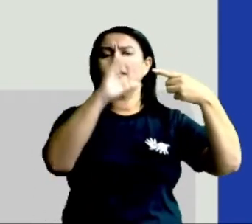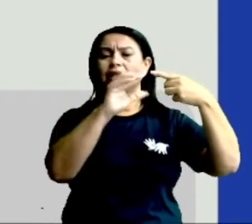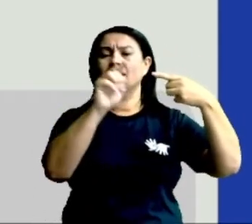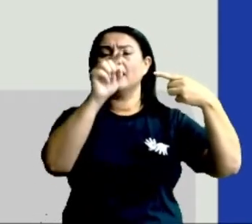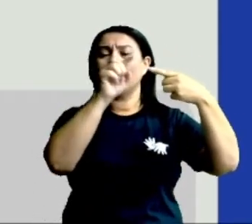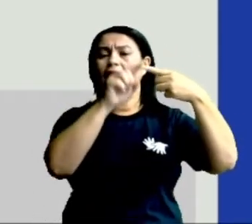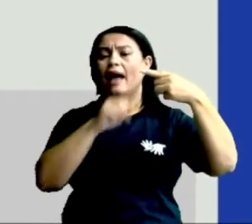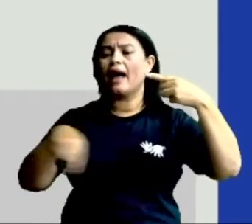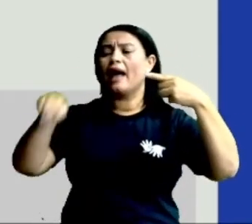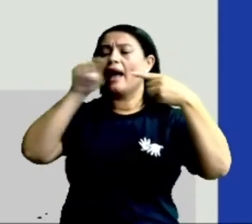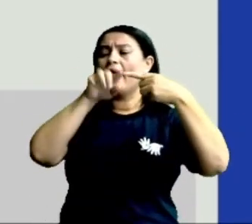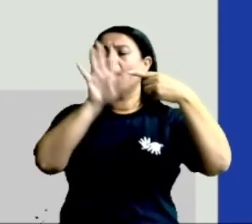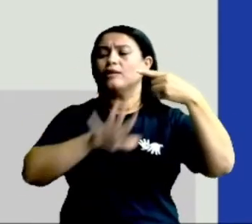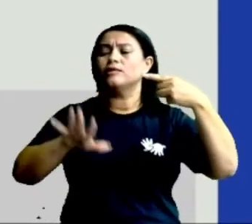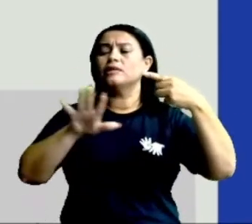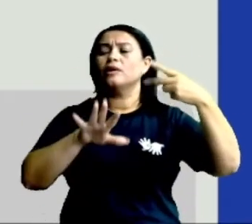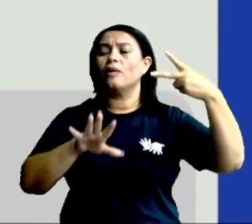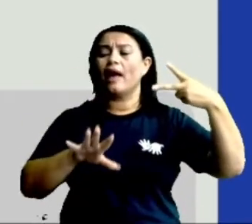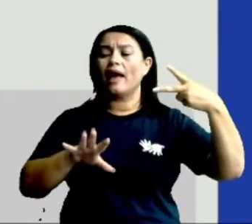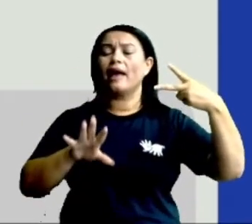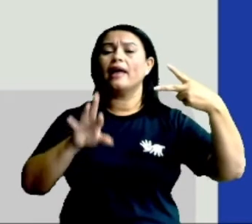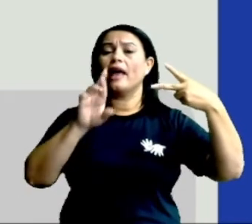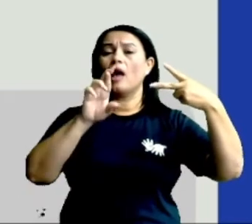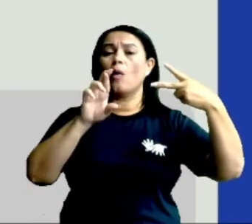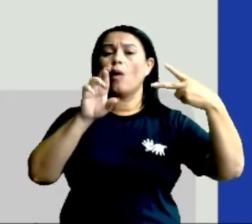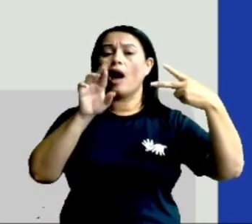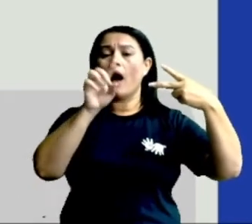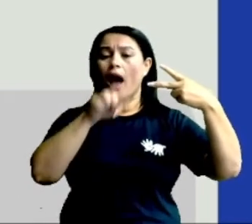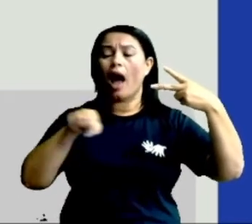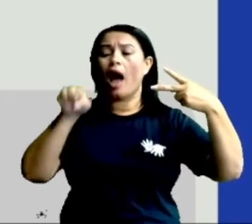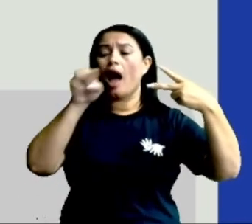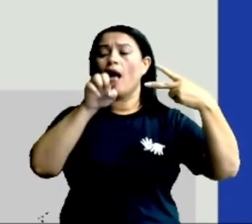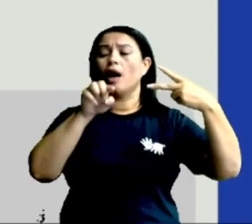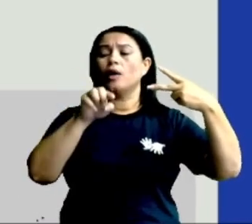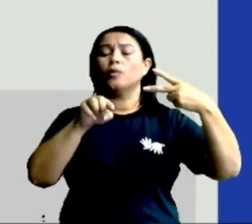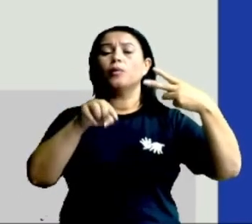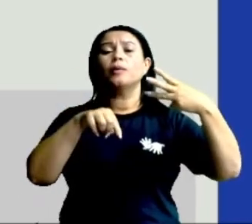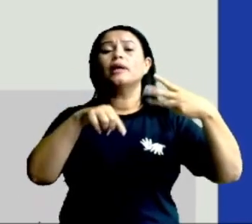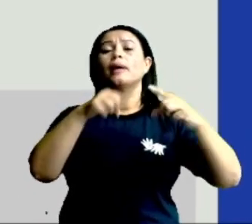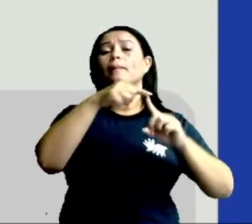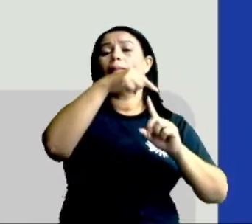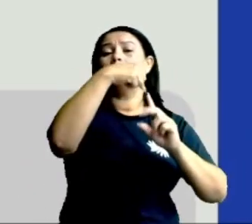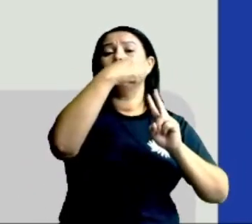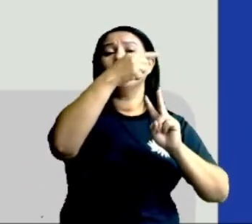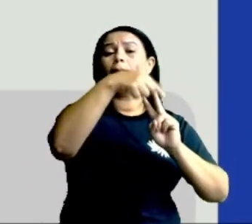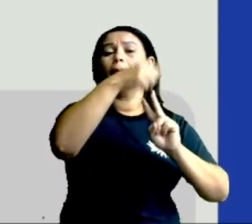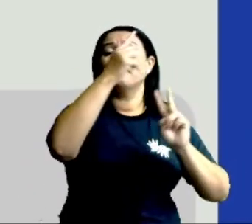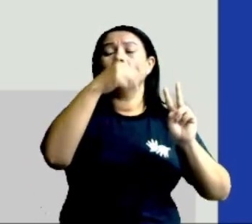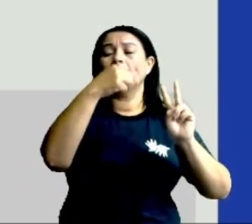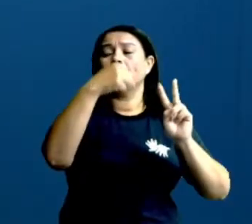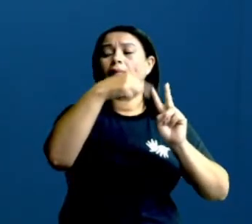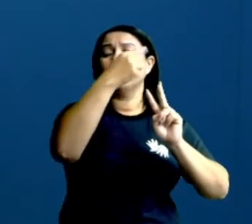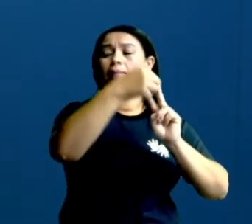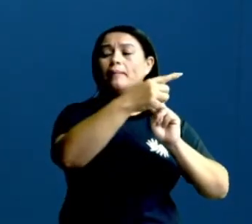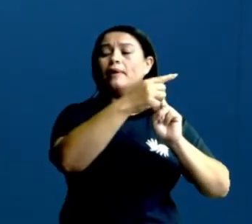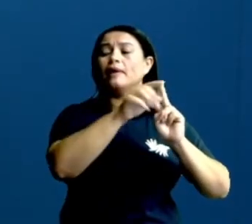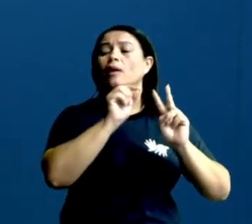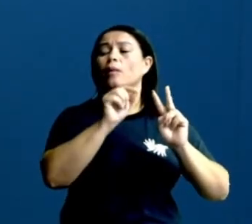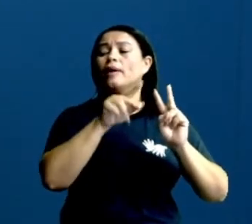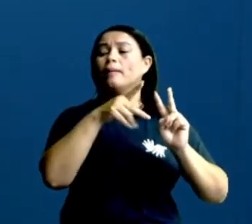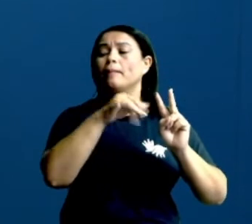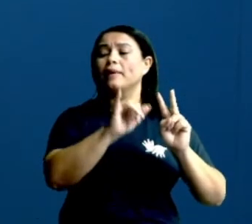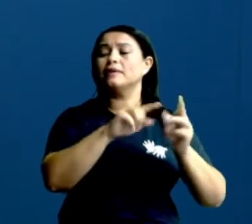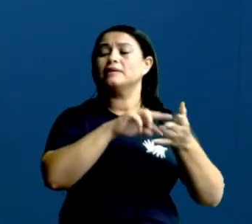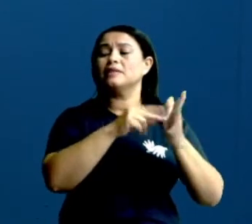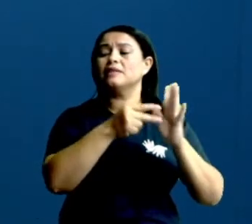área do círculo. R é o raio do círculo. E pi que é a nossa famosa letra grega. Né? Pi. E